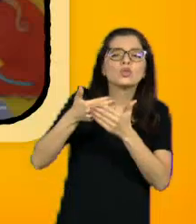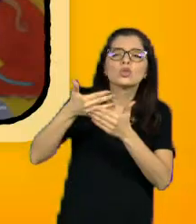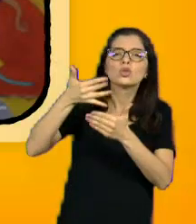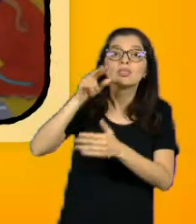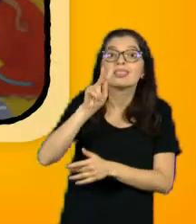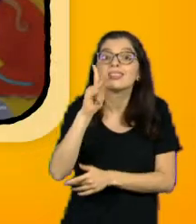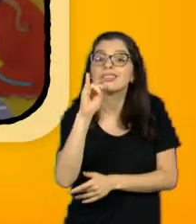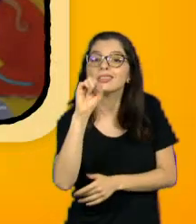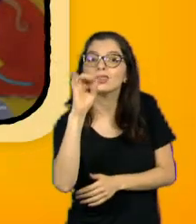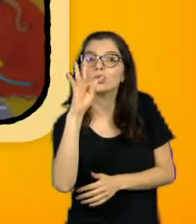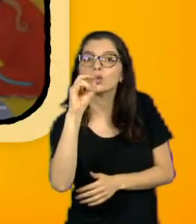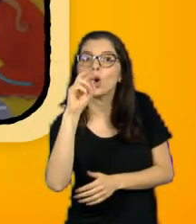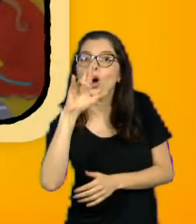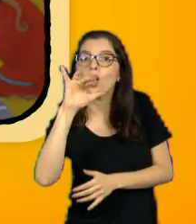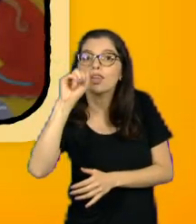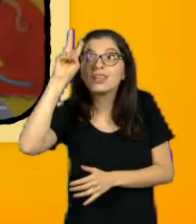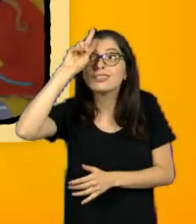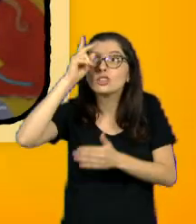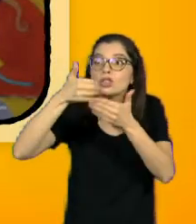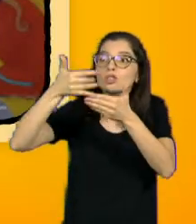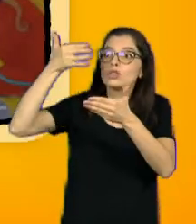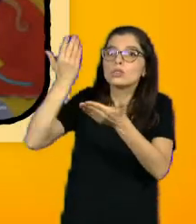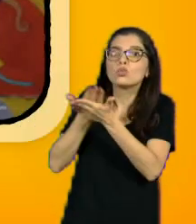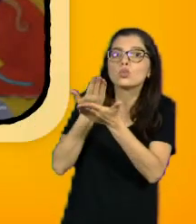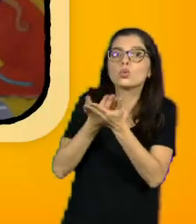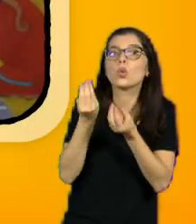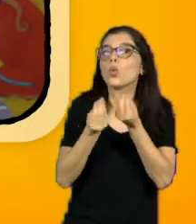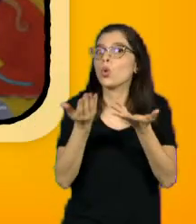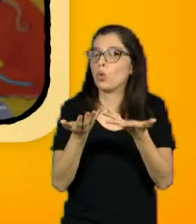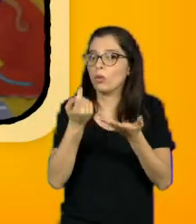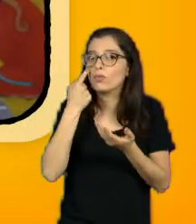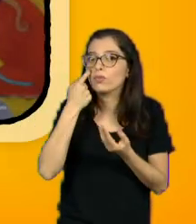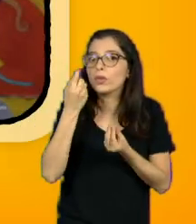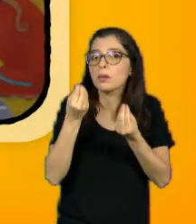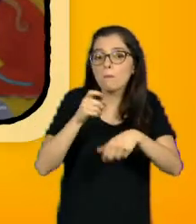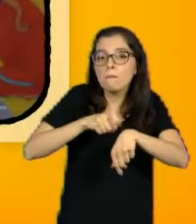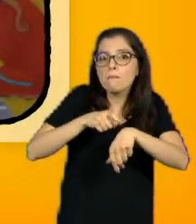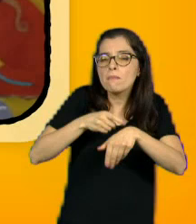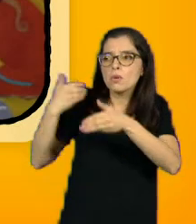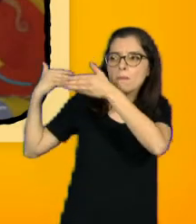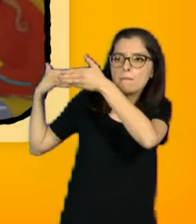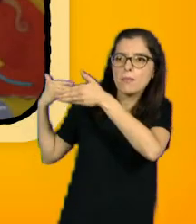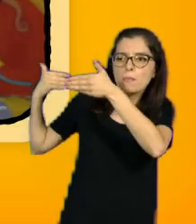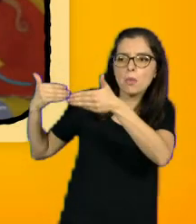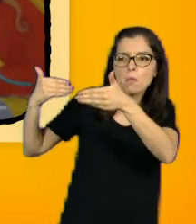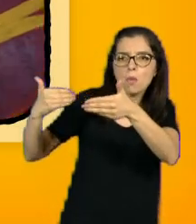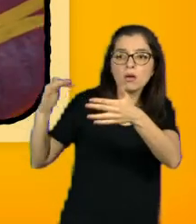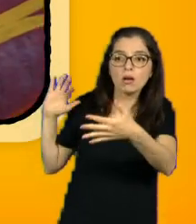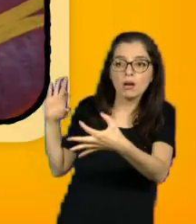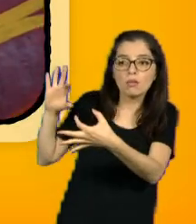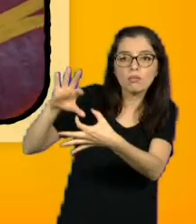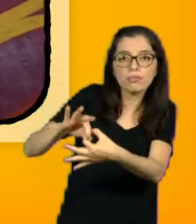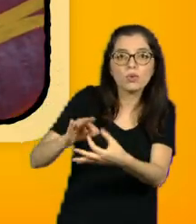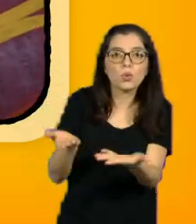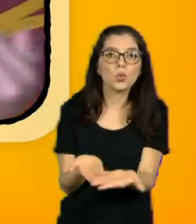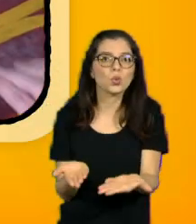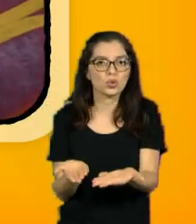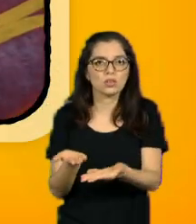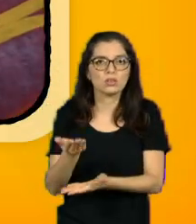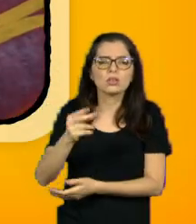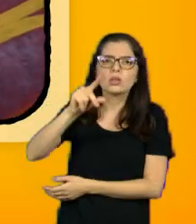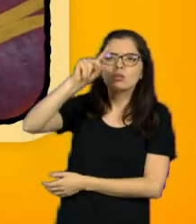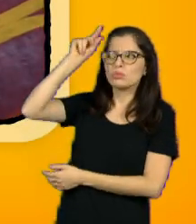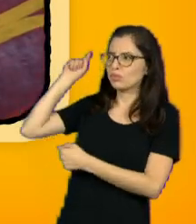Não é possível saber em que momento nós estamos, ou entender os fatos que acontecem hoje, se a gente não